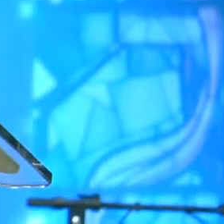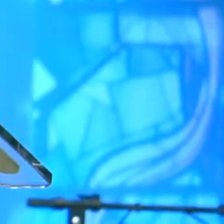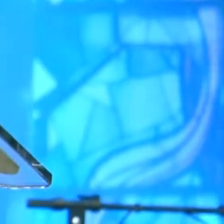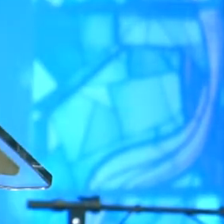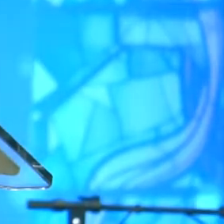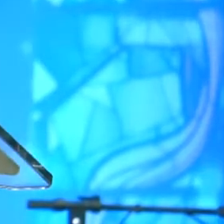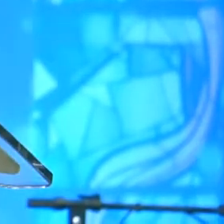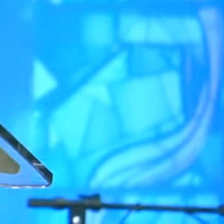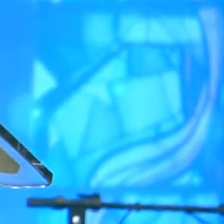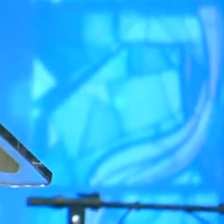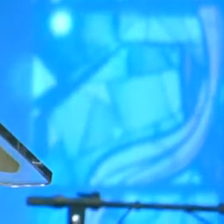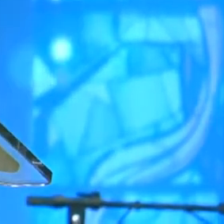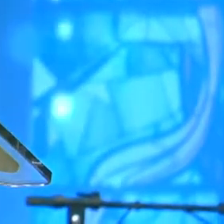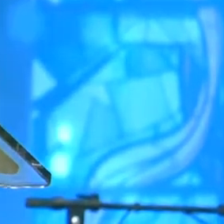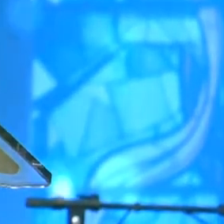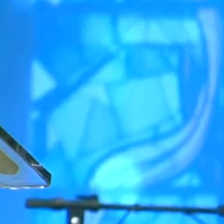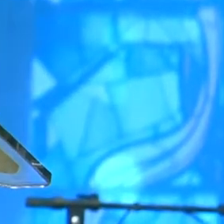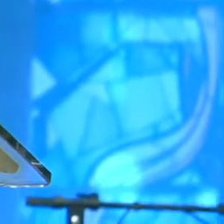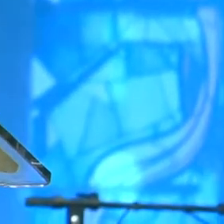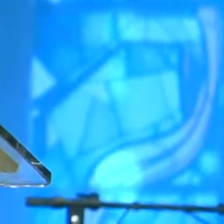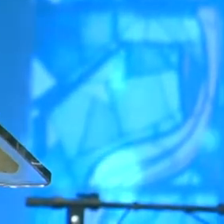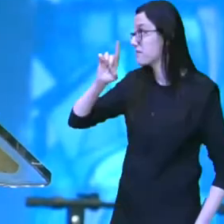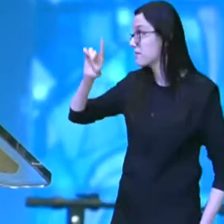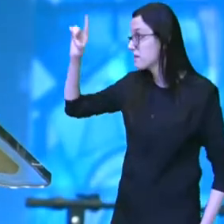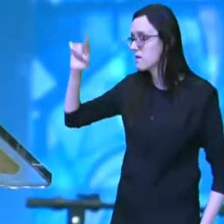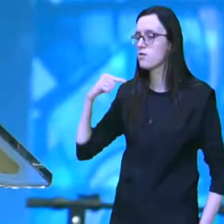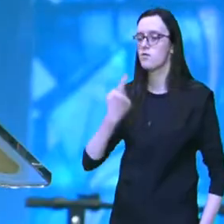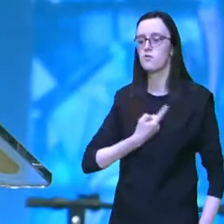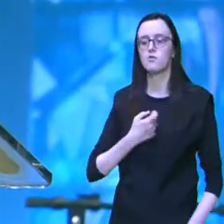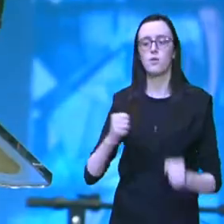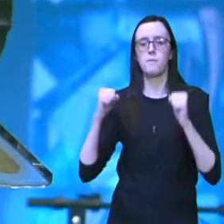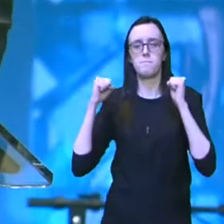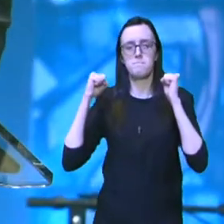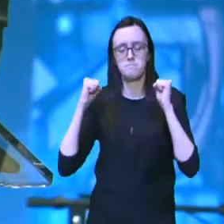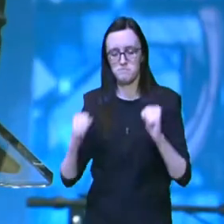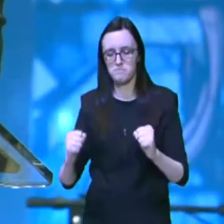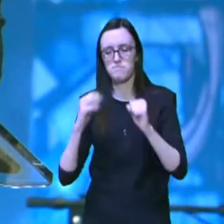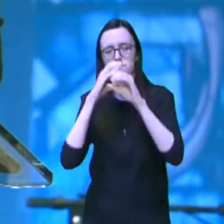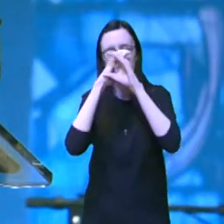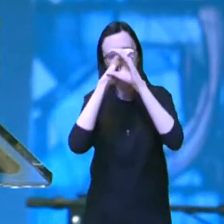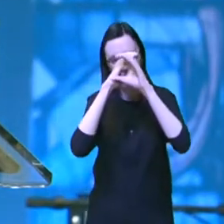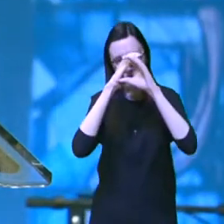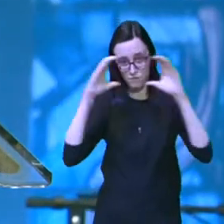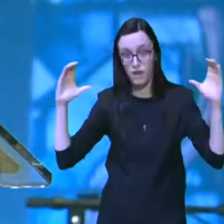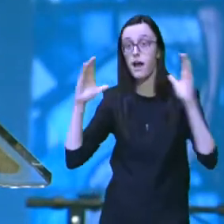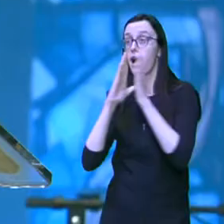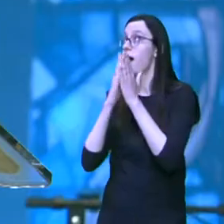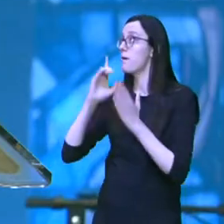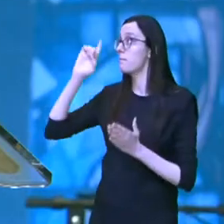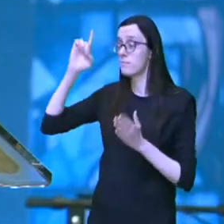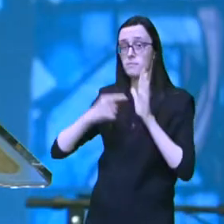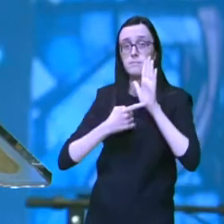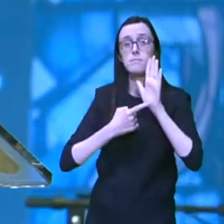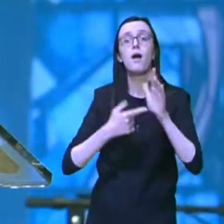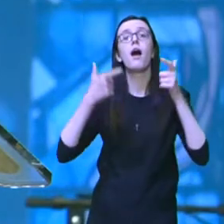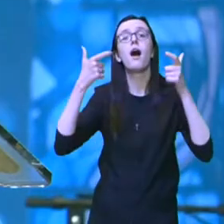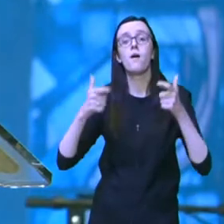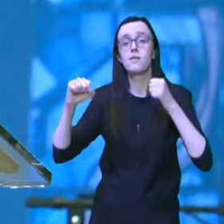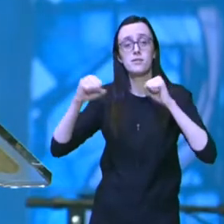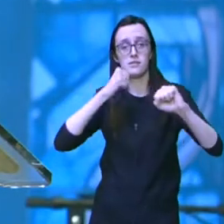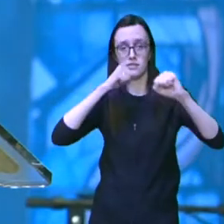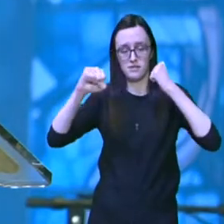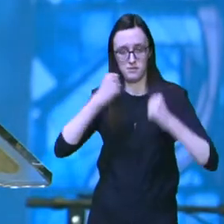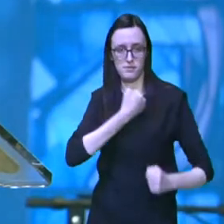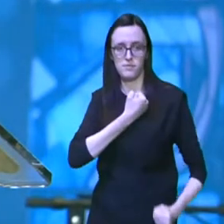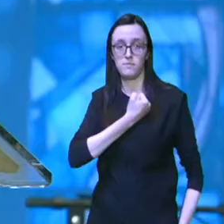uma oportunidade de lembrarmos que nele nós podemos confiar, a palavra de Deus vai dizer lá no Salmo